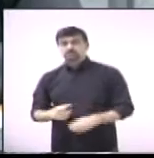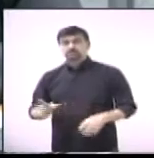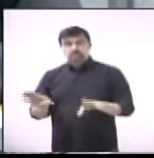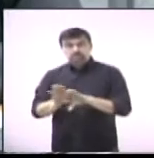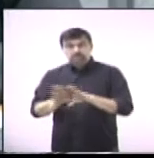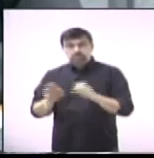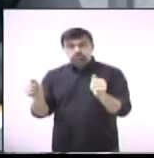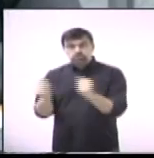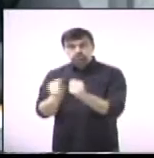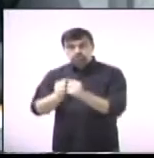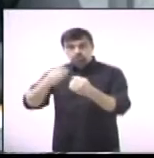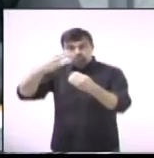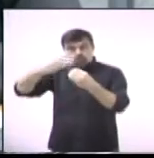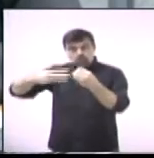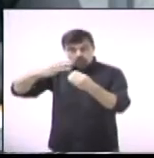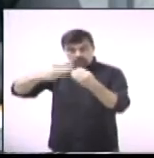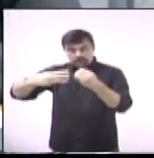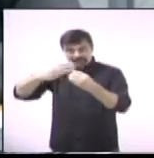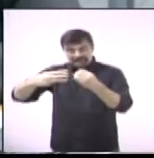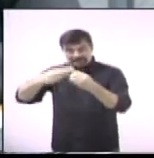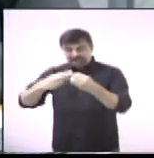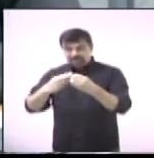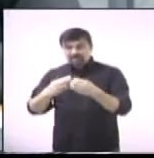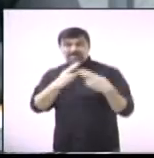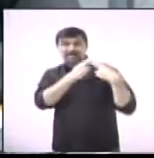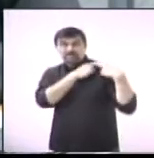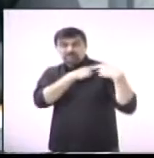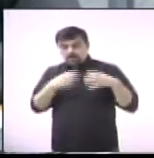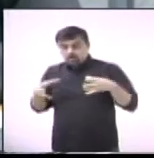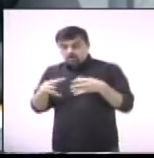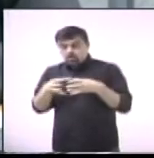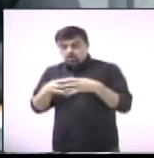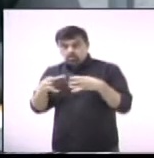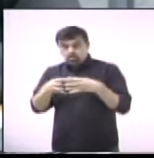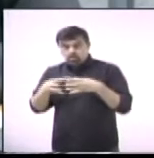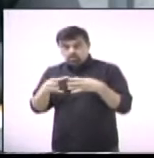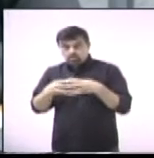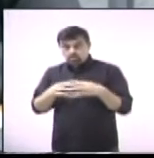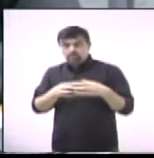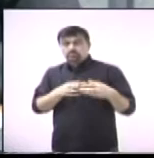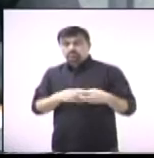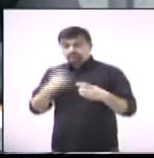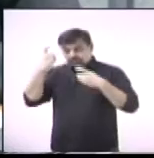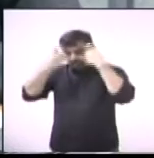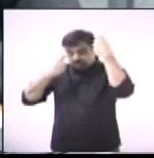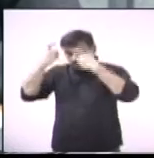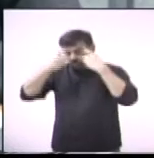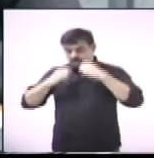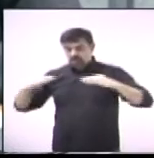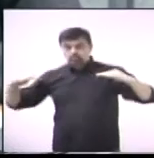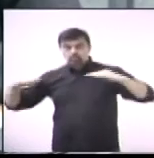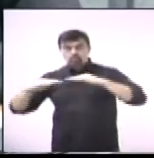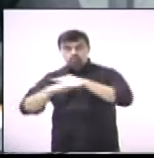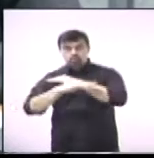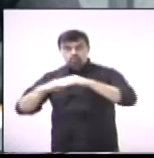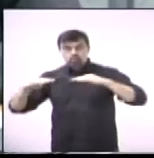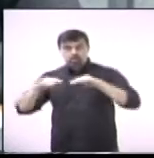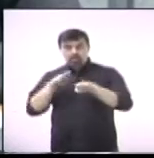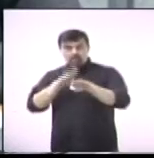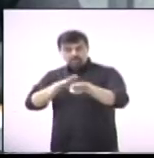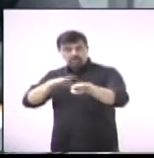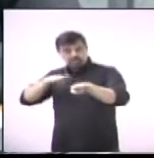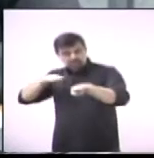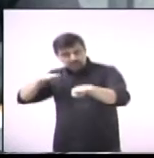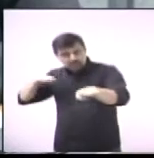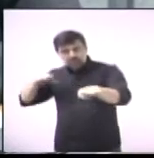Marquinhos Fiorella vai presidir uma comissão que vai tratar sobre mobilidade urbana e conversando com ele, um dos assuntos